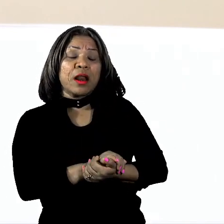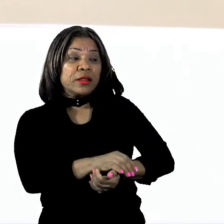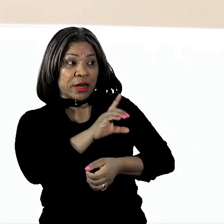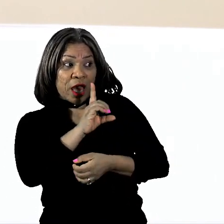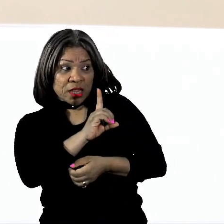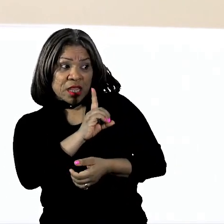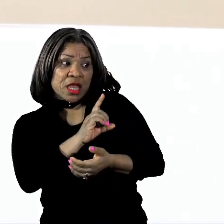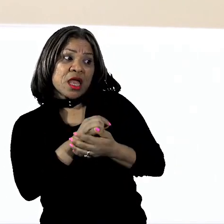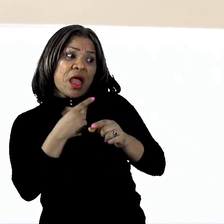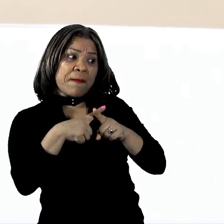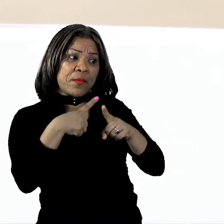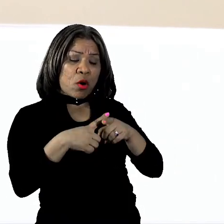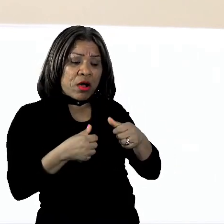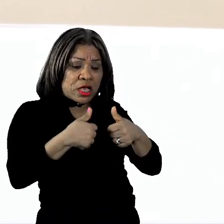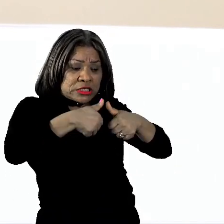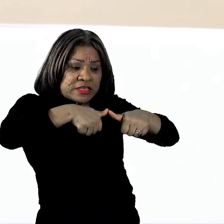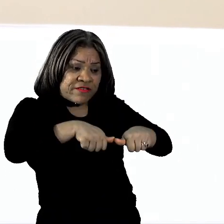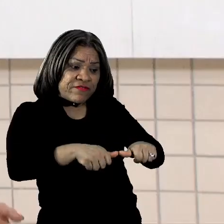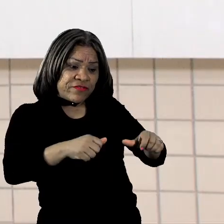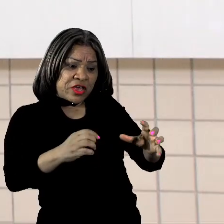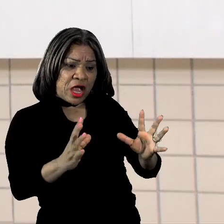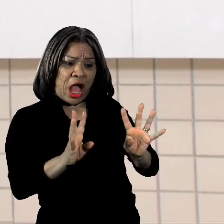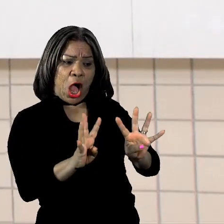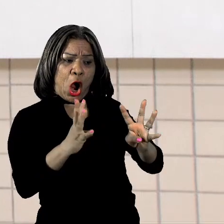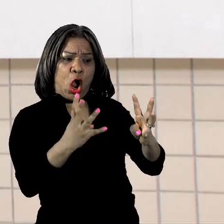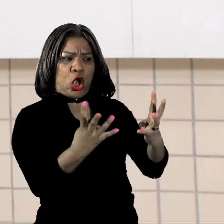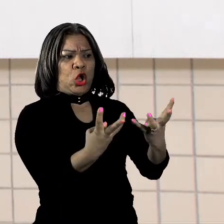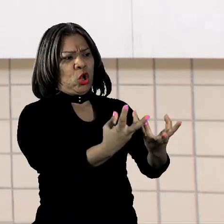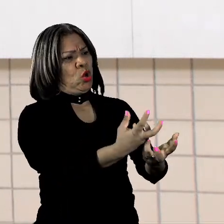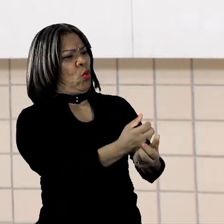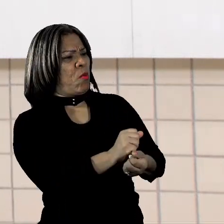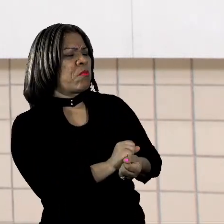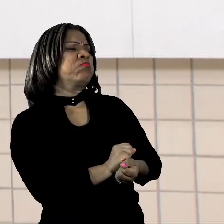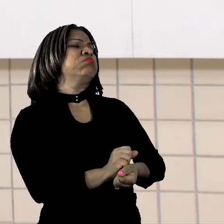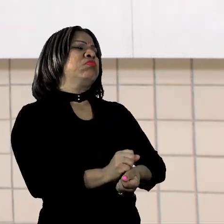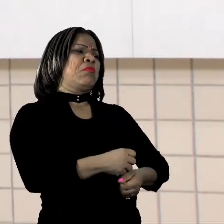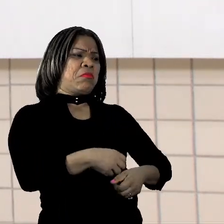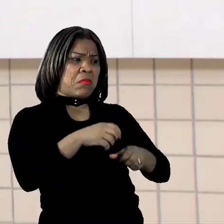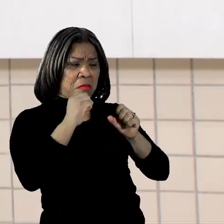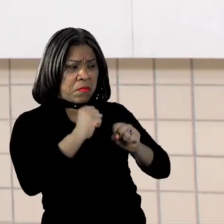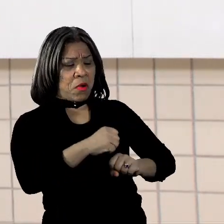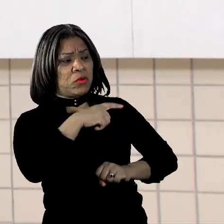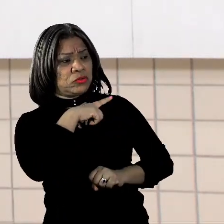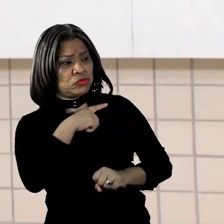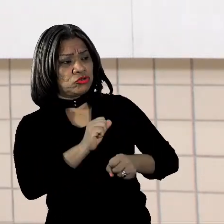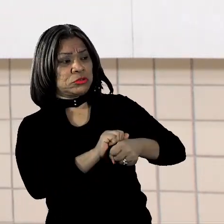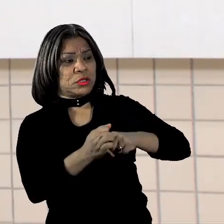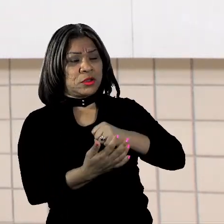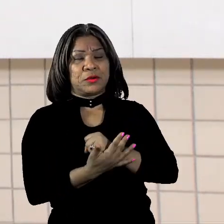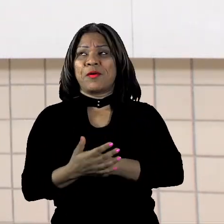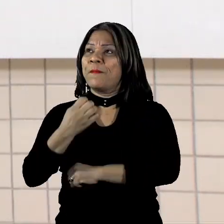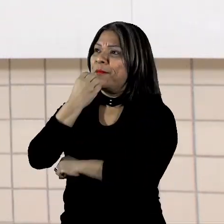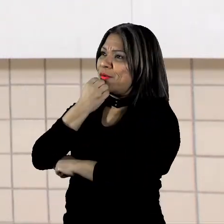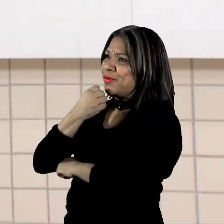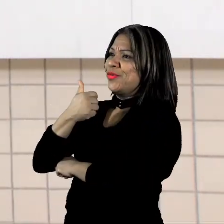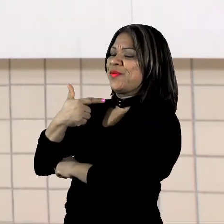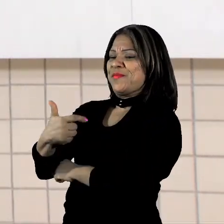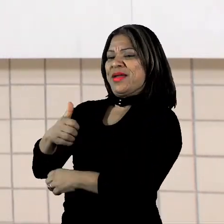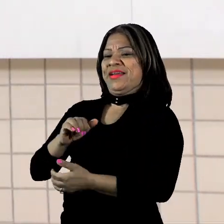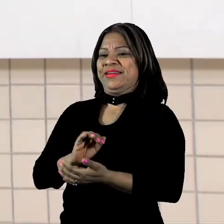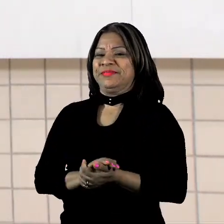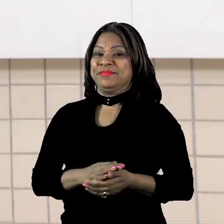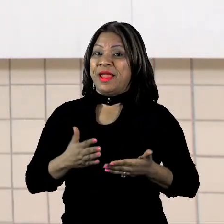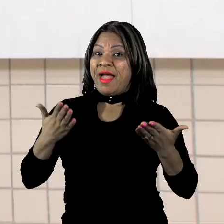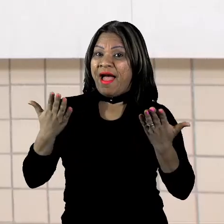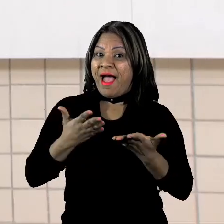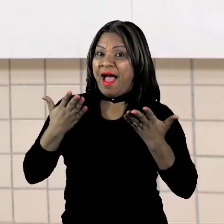transmissão do coronavírus. Perfeito, muito bem. Agora, mentes brilhantes, Fava,